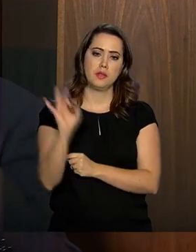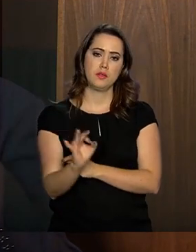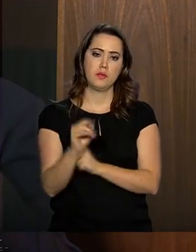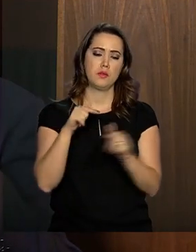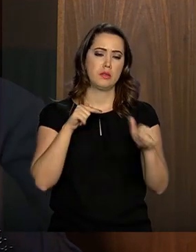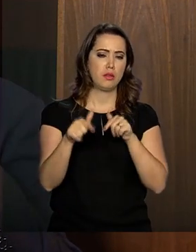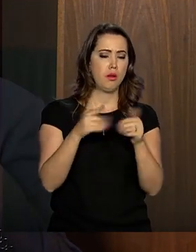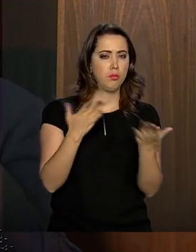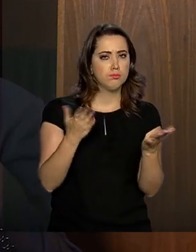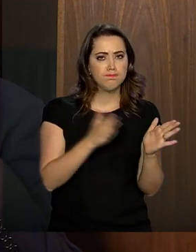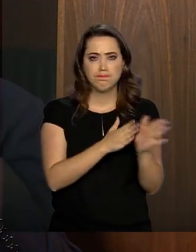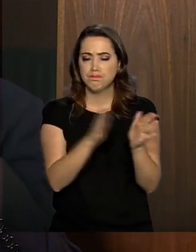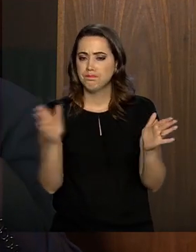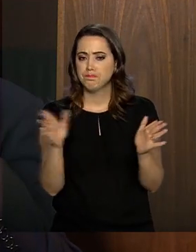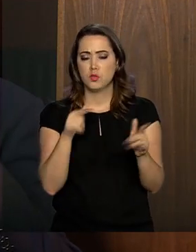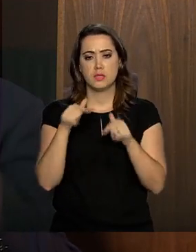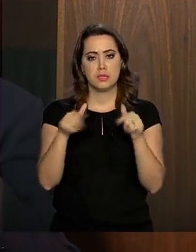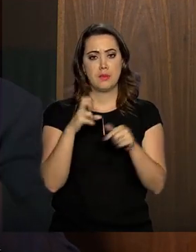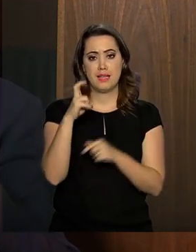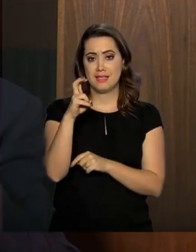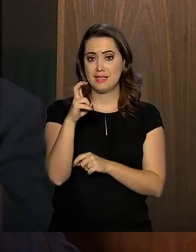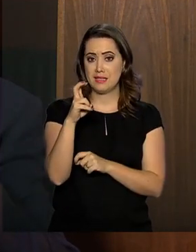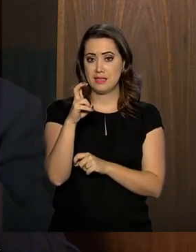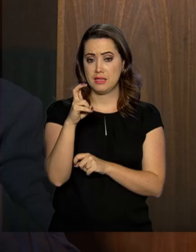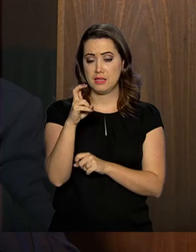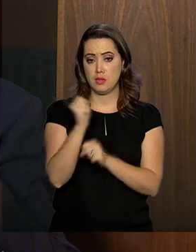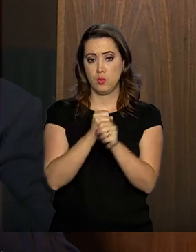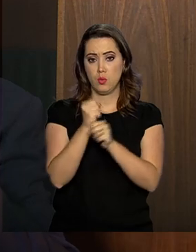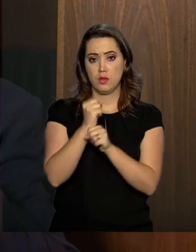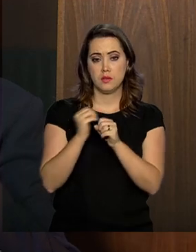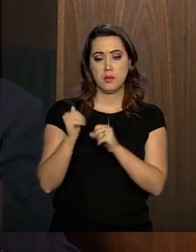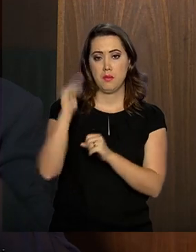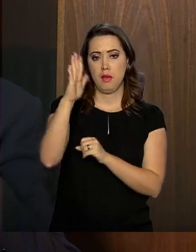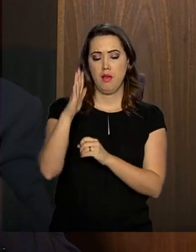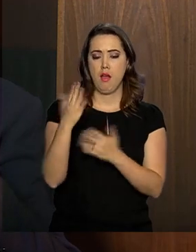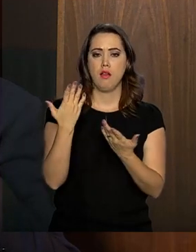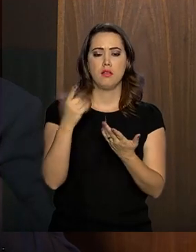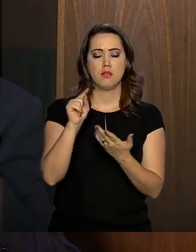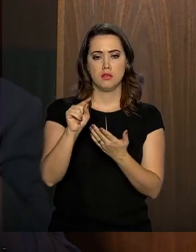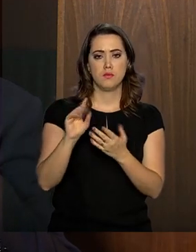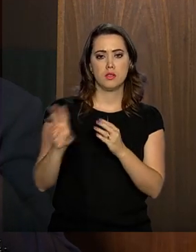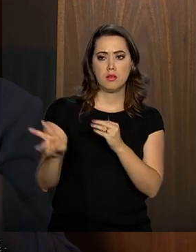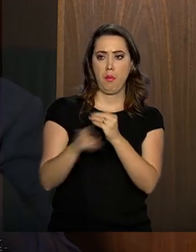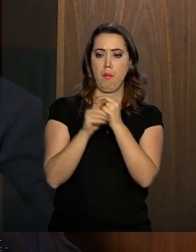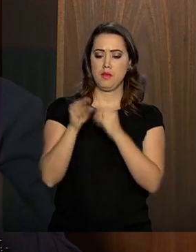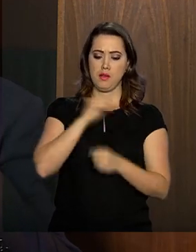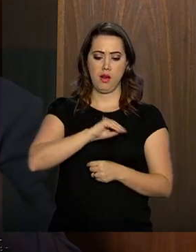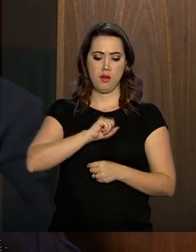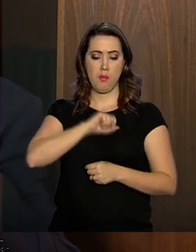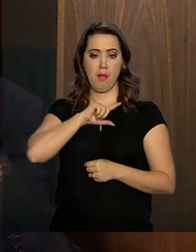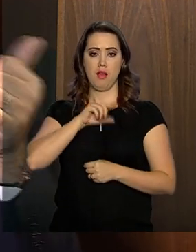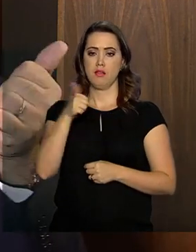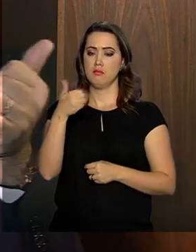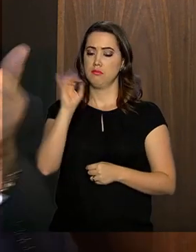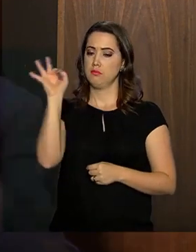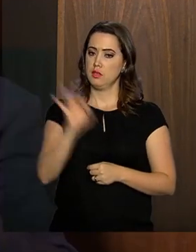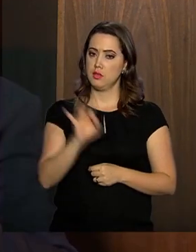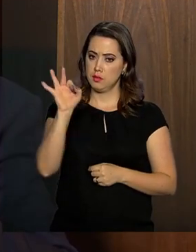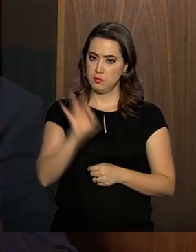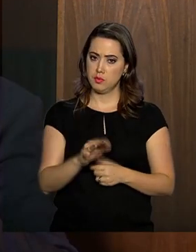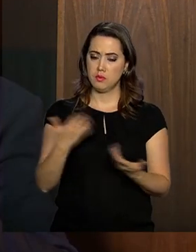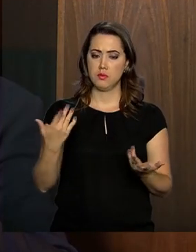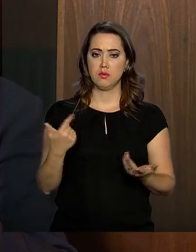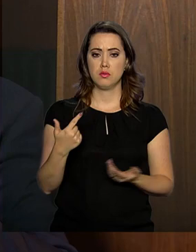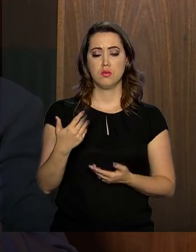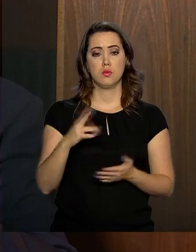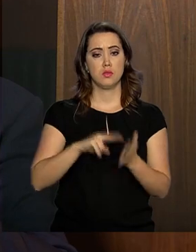vamos pegar um período cheio aqui, 5 anos a mais, você acrescenta 10%, a proporção de 12% por ano. Então, 10% com 60%